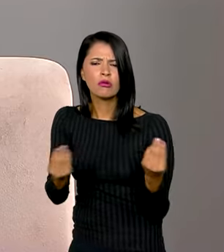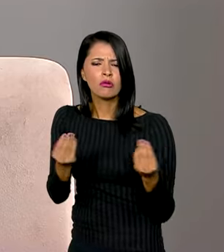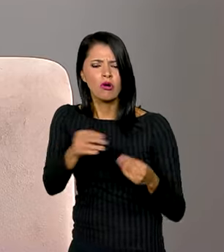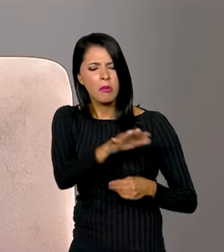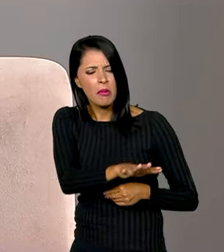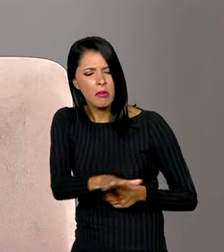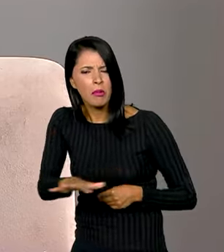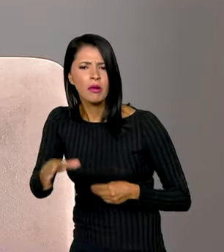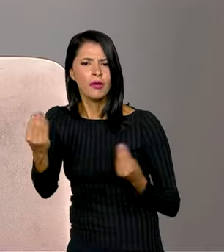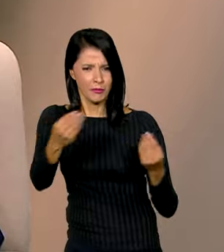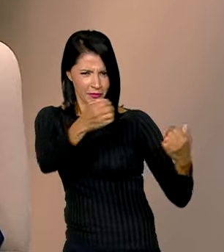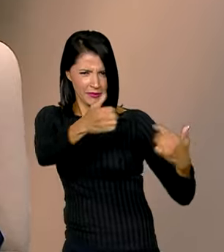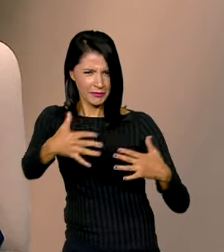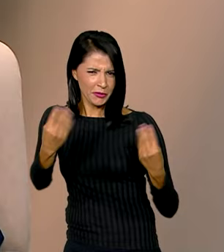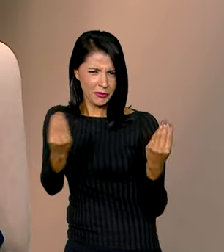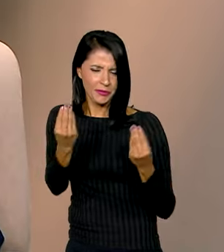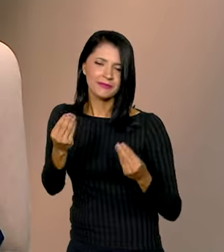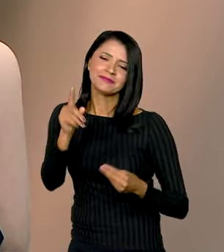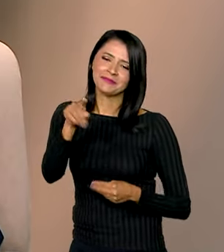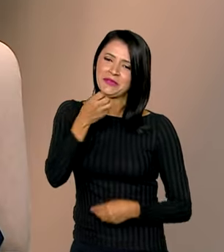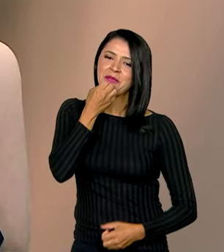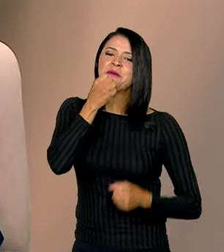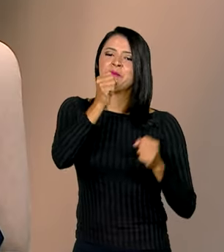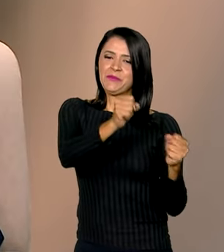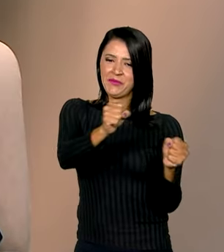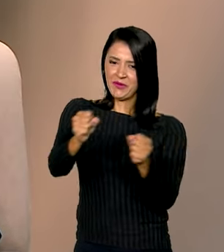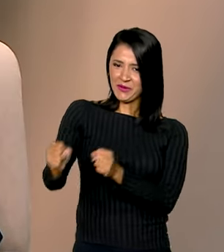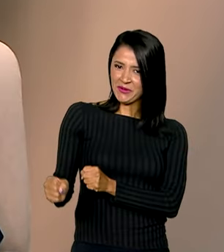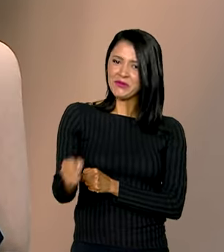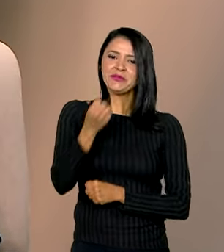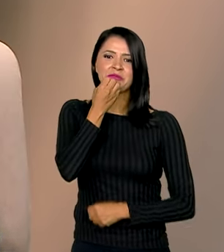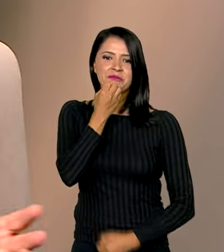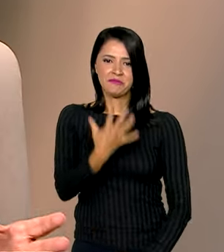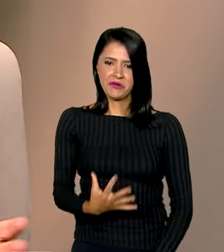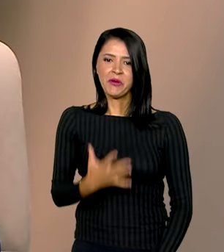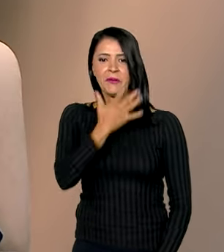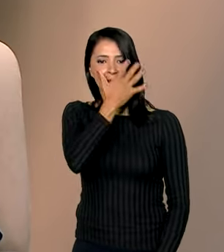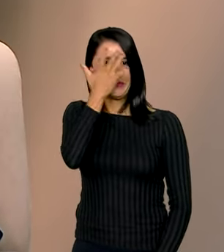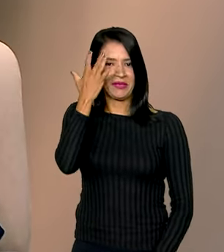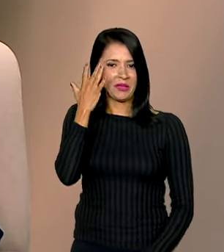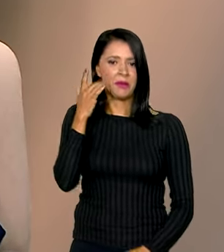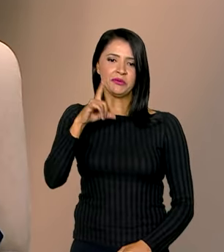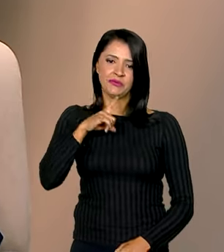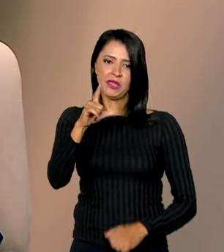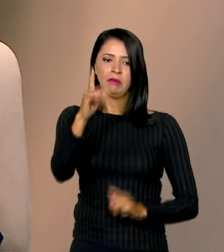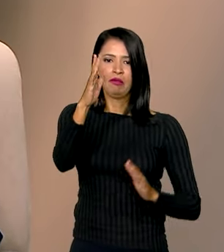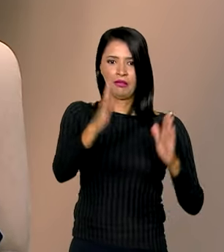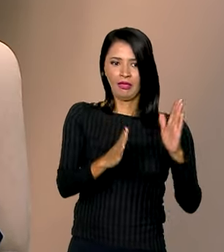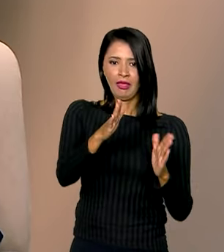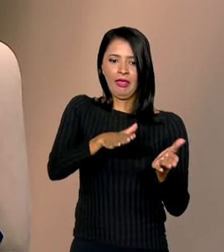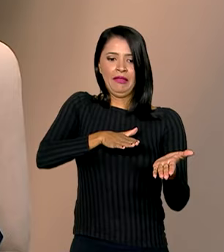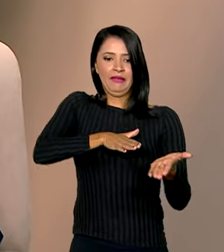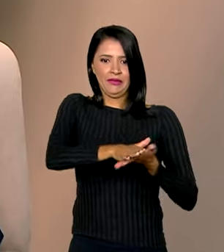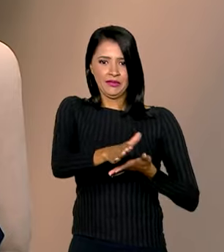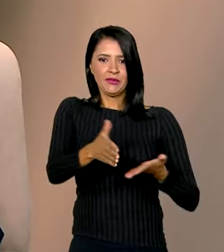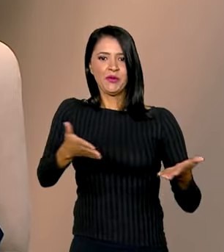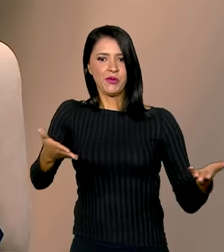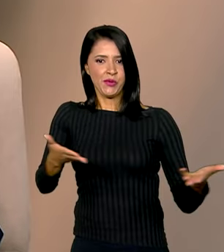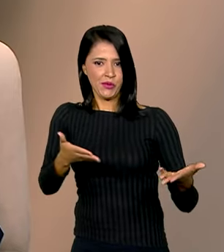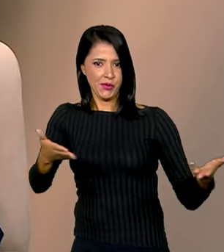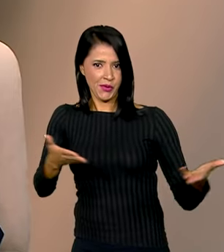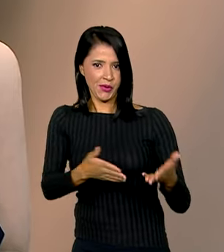como isso vai funcionar? Posso. Eu acho que é muito bom, Roberto. O pessoal aproveita. A gente deu esse intervalo entre a publicação hoje dos editais